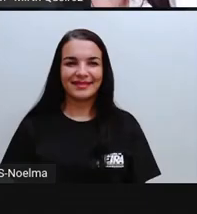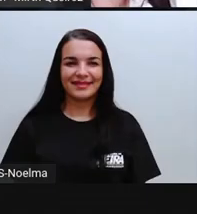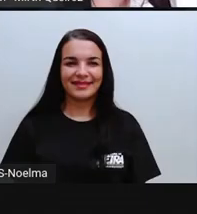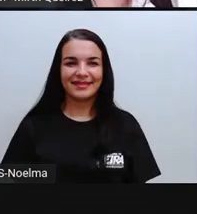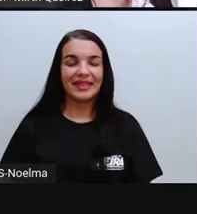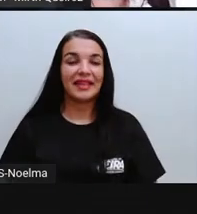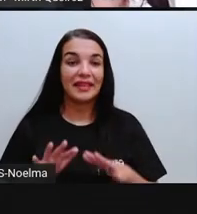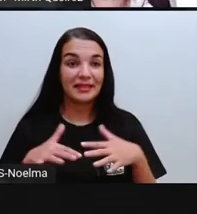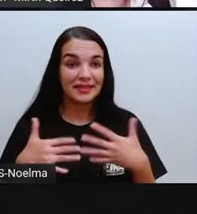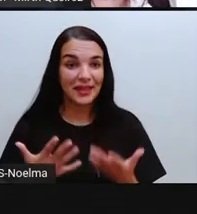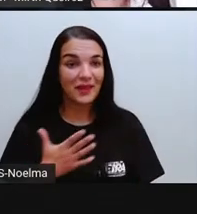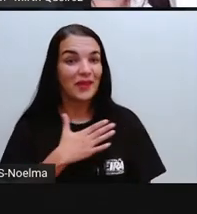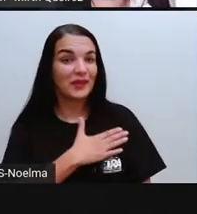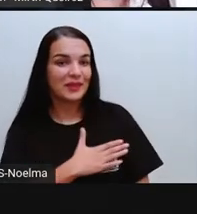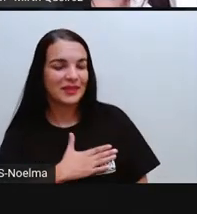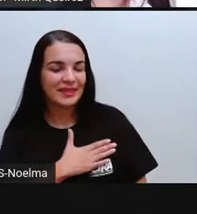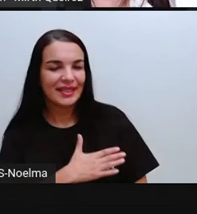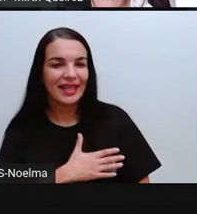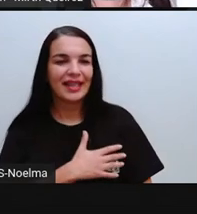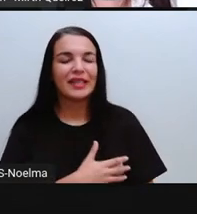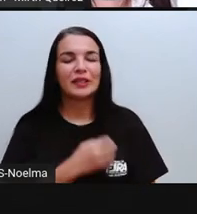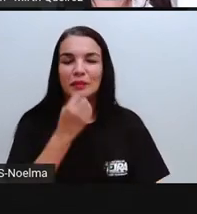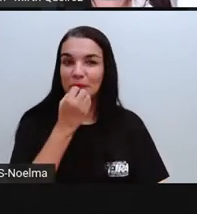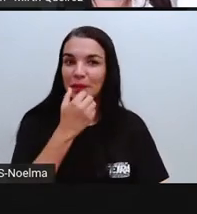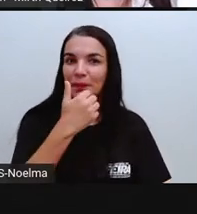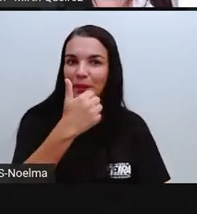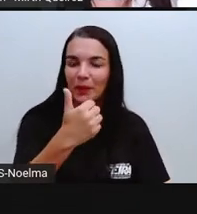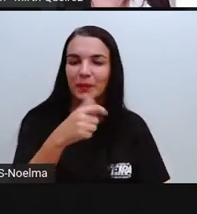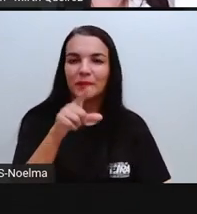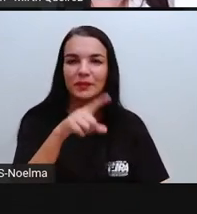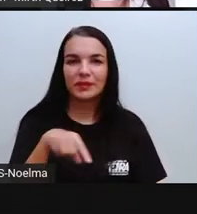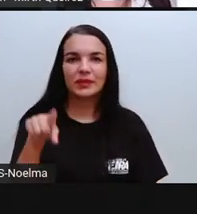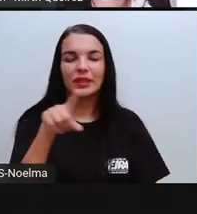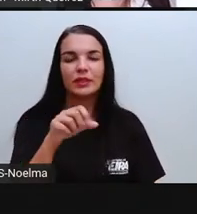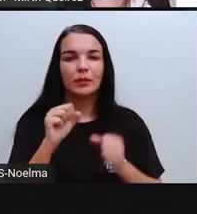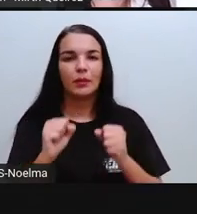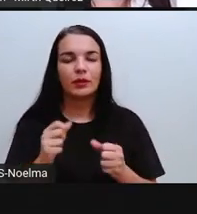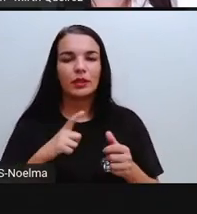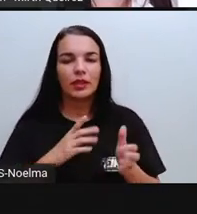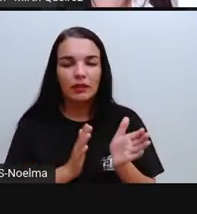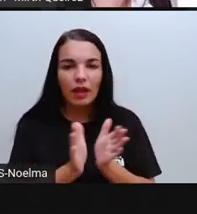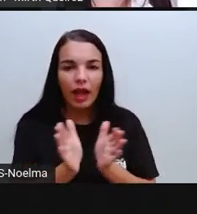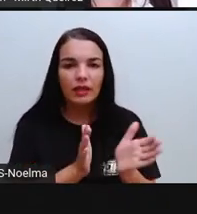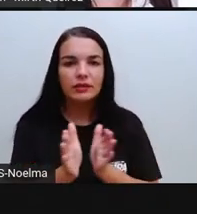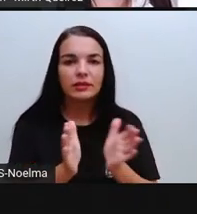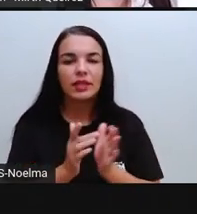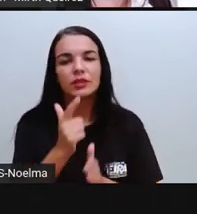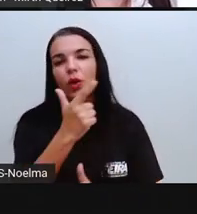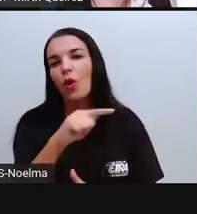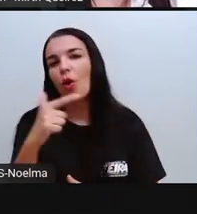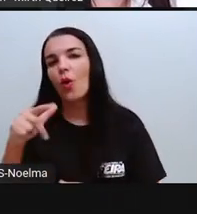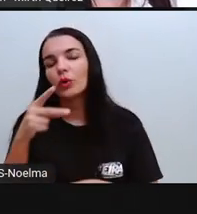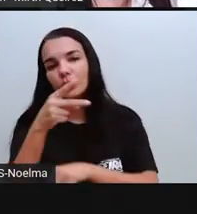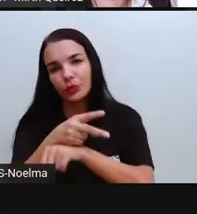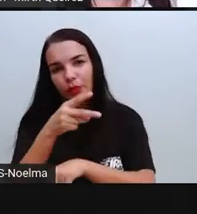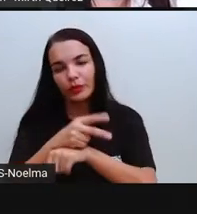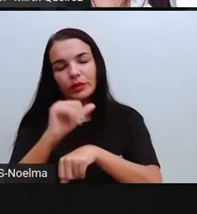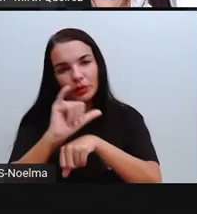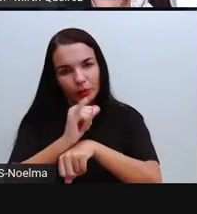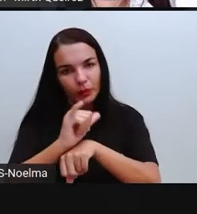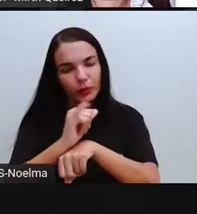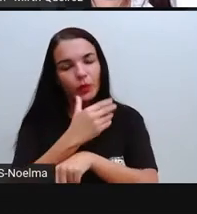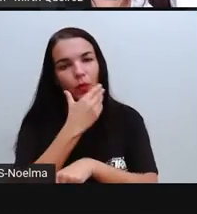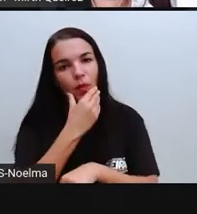E aí, gostaram? Muito bom, né? Vocês podem estar acessando aí a outros vídeos no YouTube